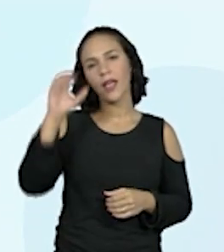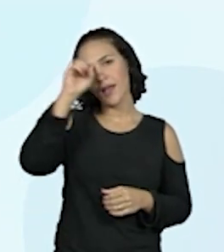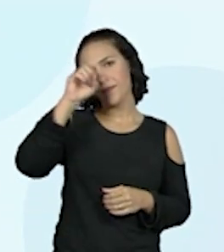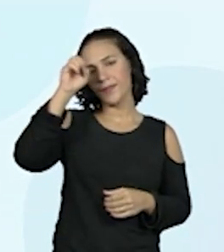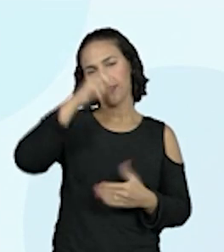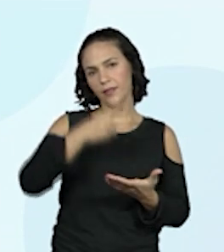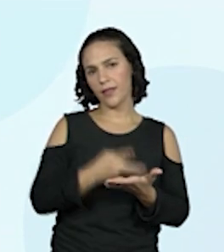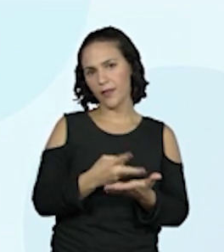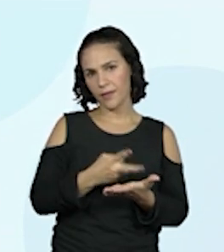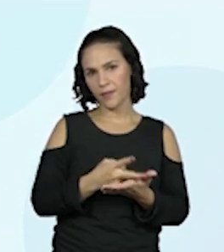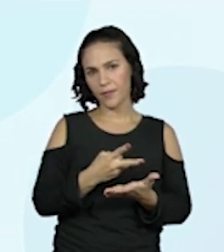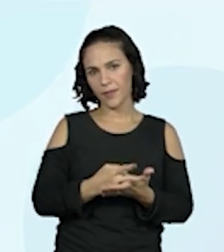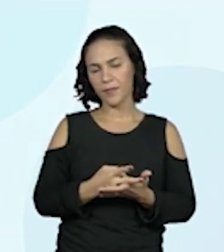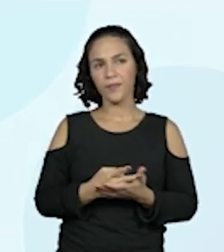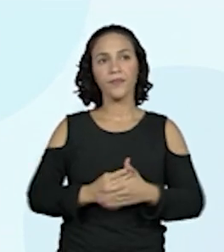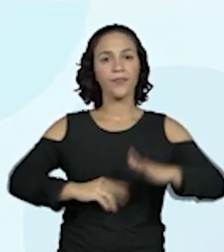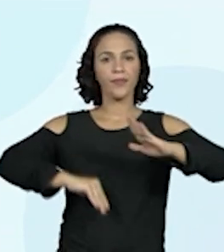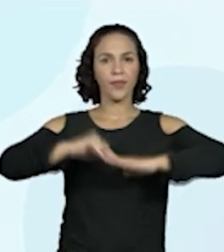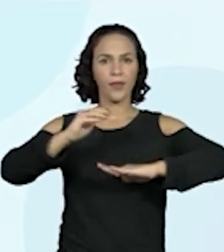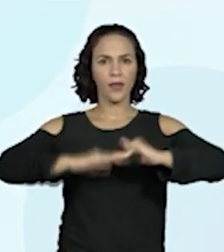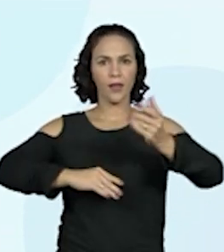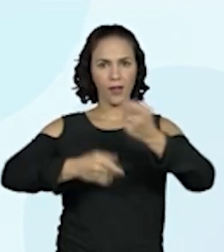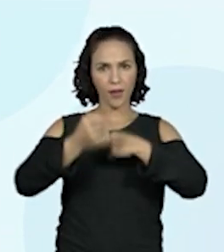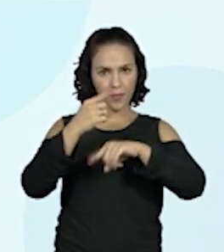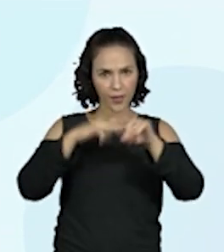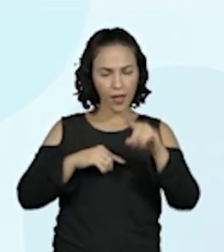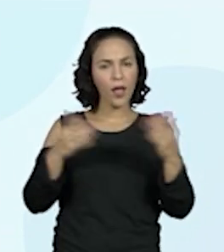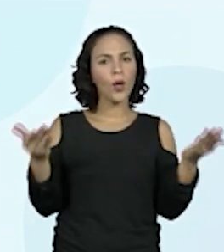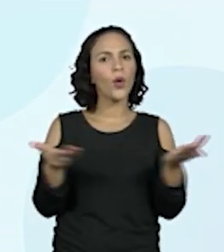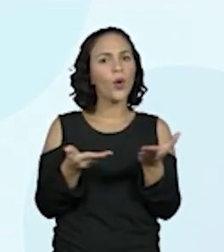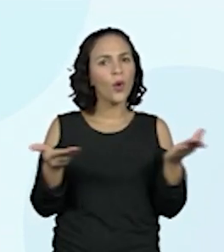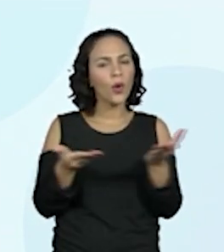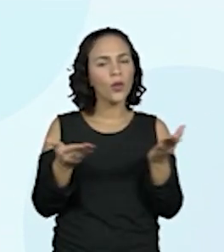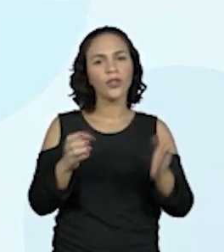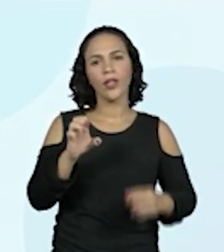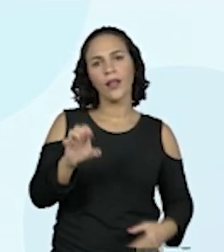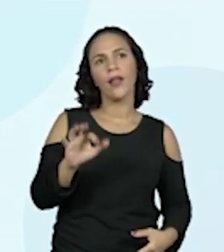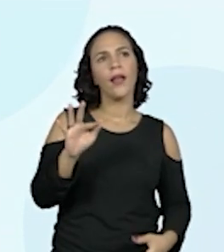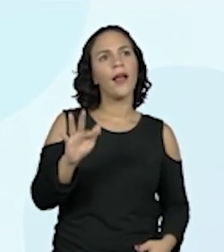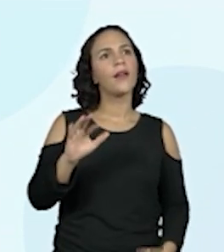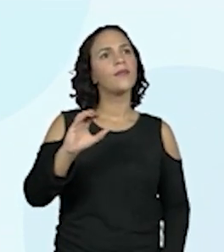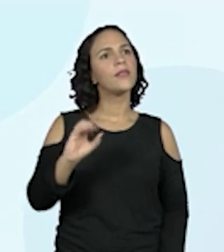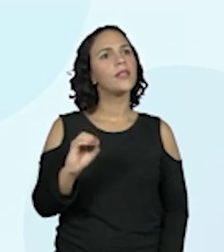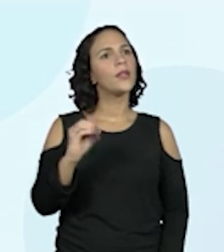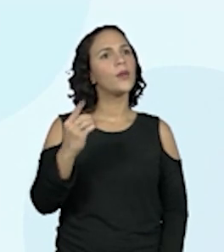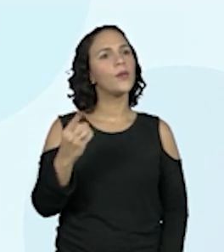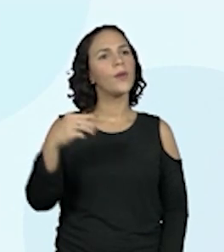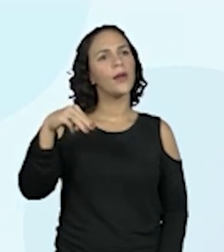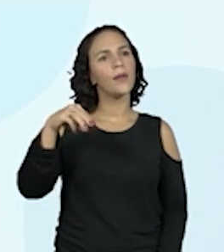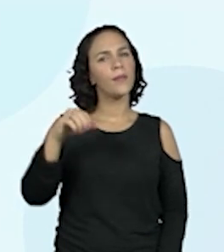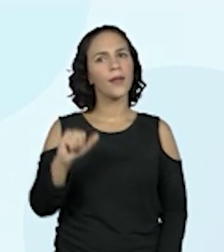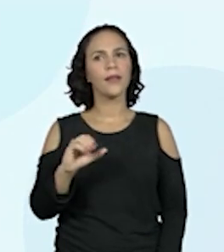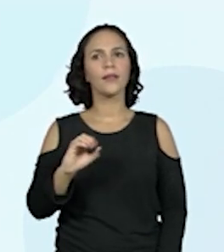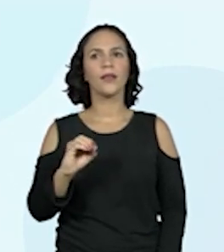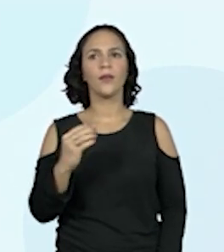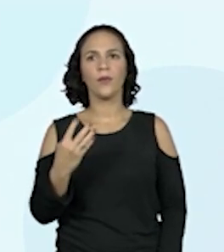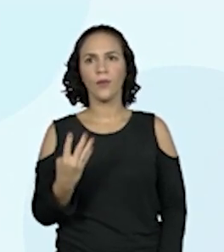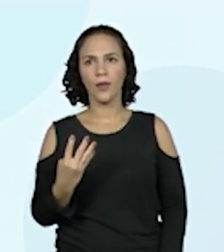Sempre. A habilidade que nós temos hoje é EF02MA04,